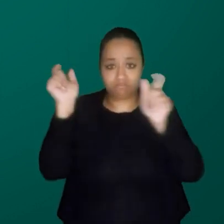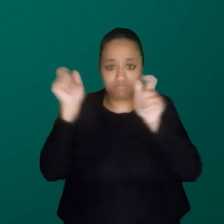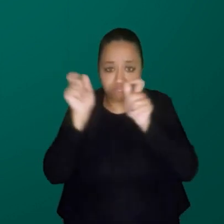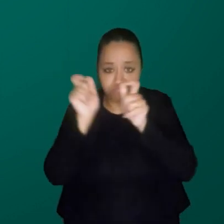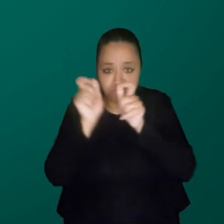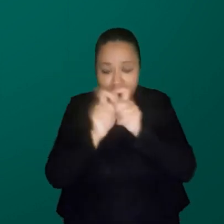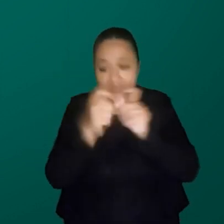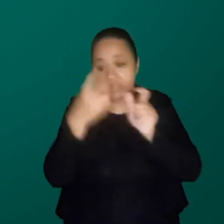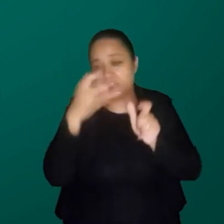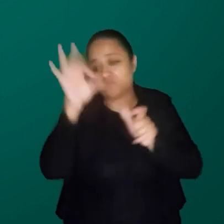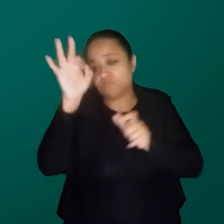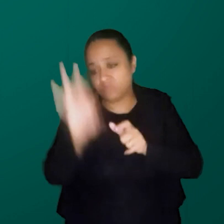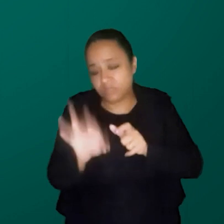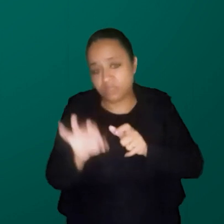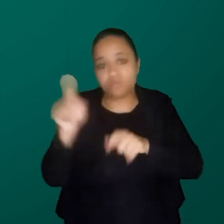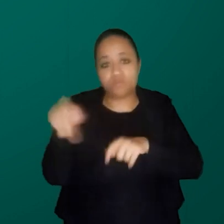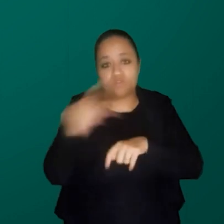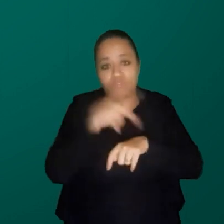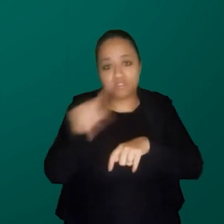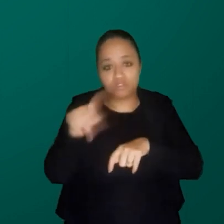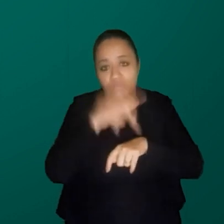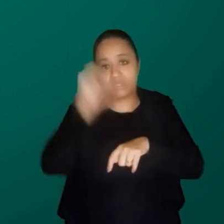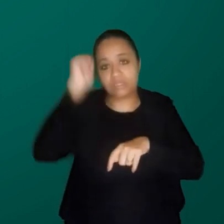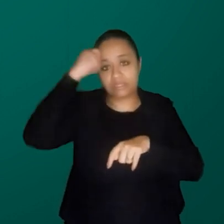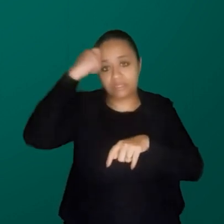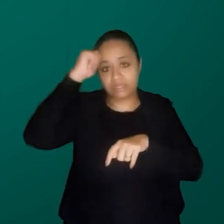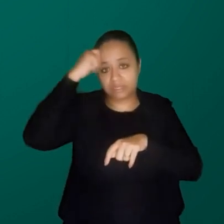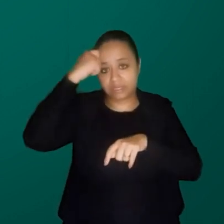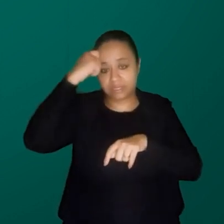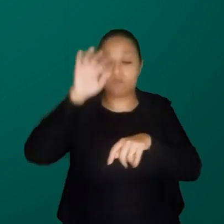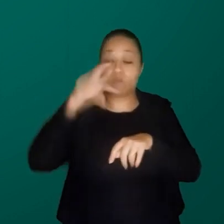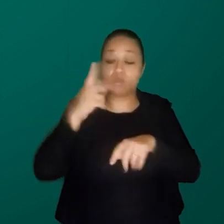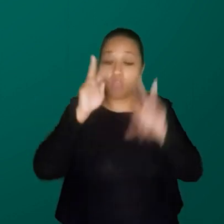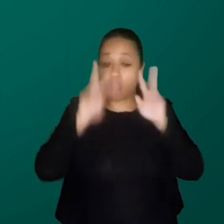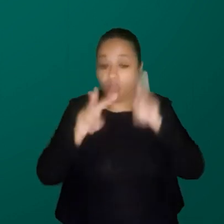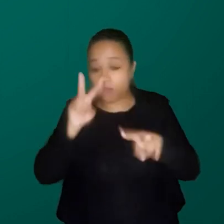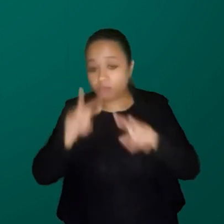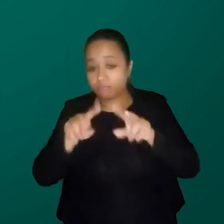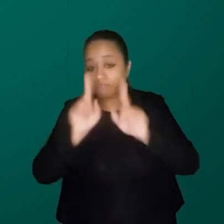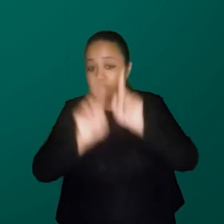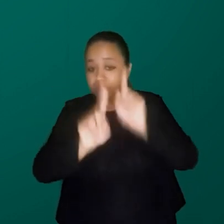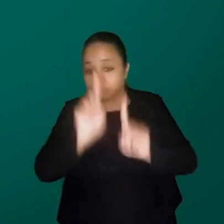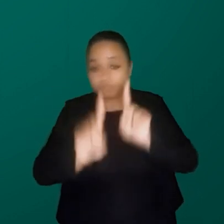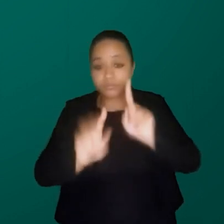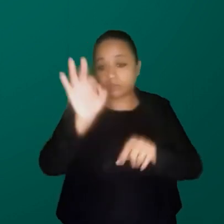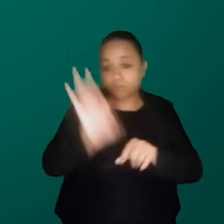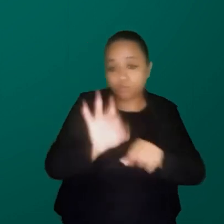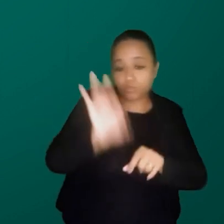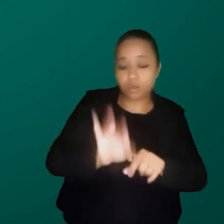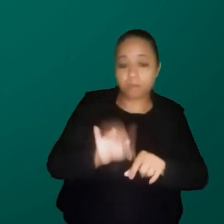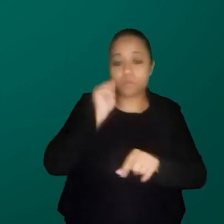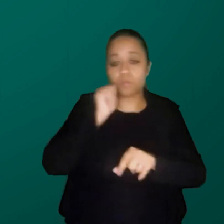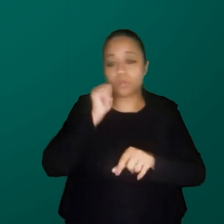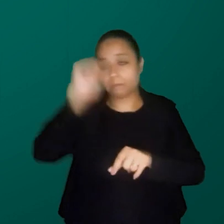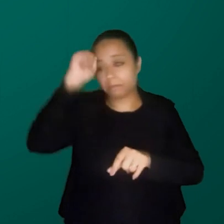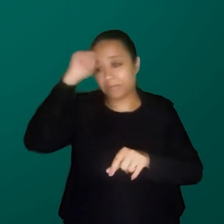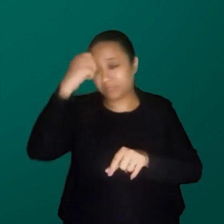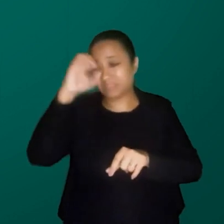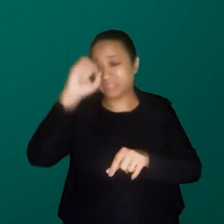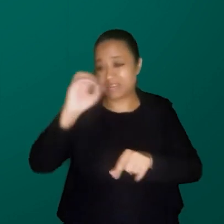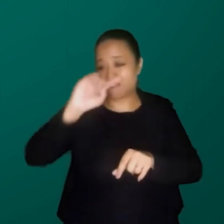3% de docentes negras, mas, quando a gente vai olhar, o percentual de mulheres pretas é 0